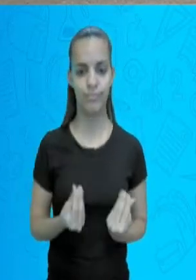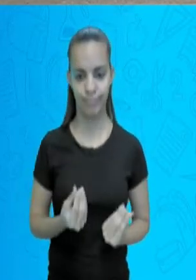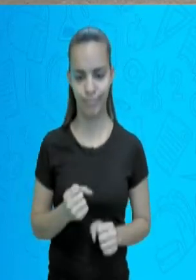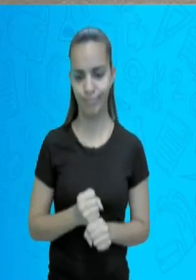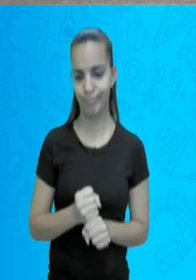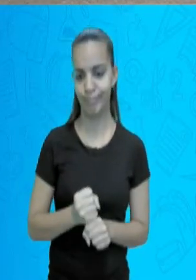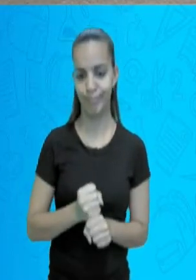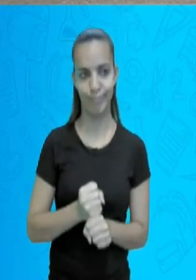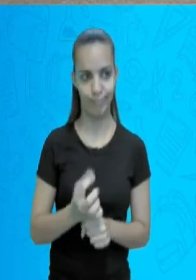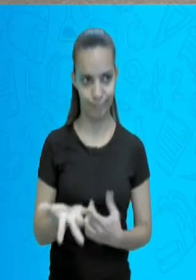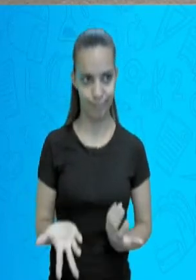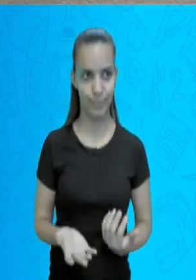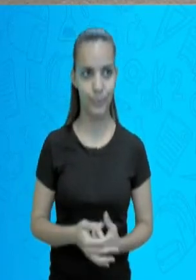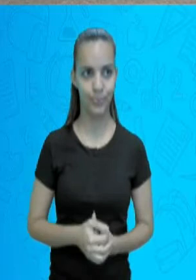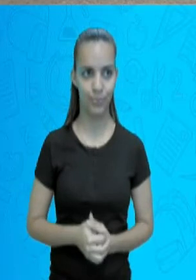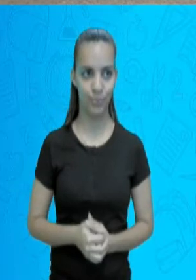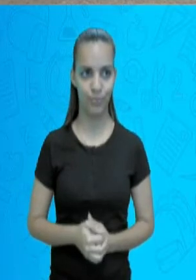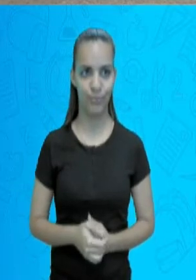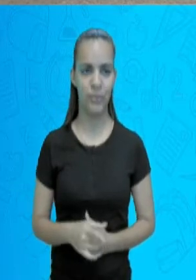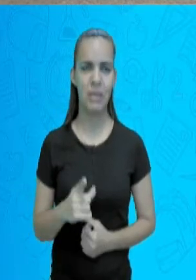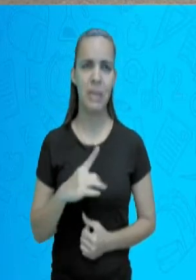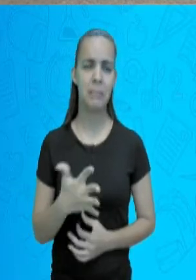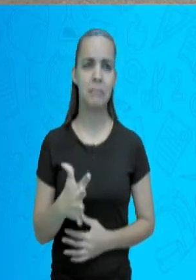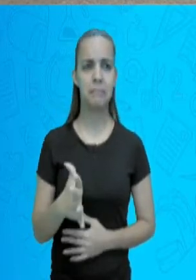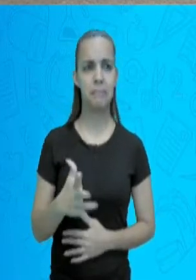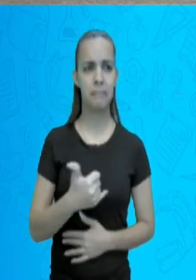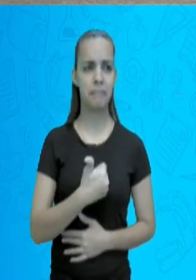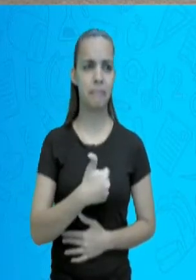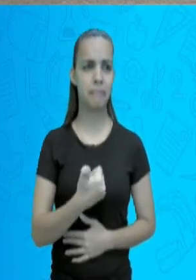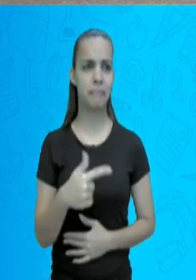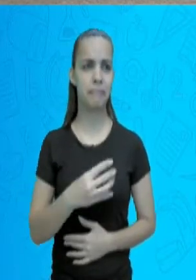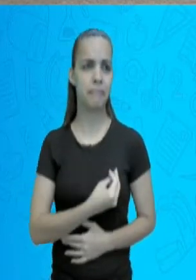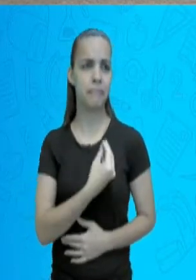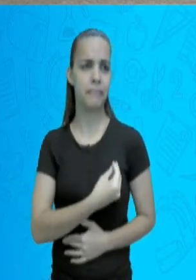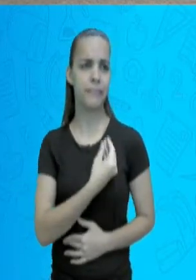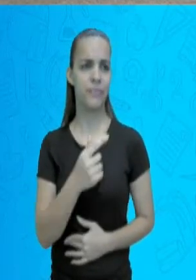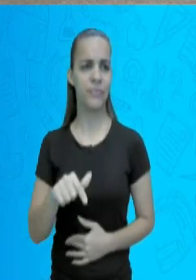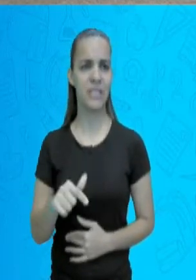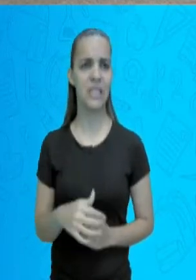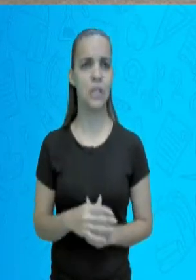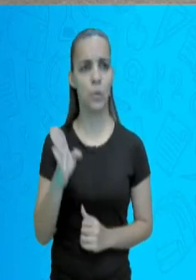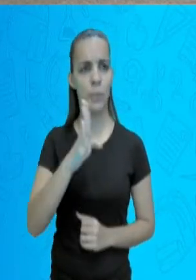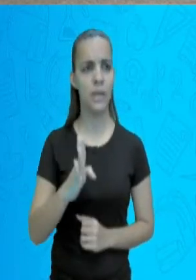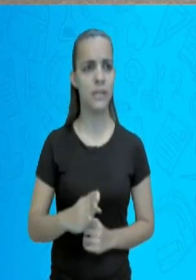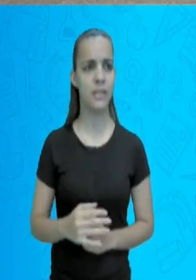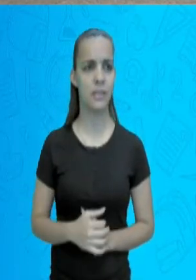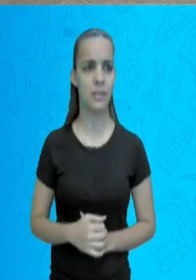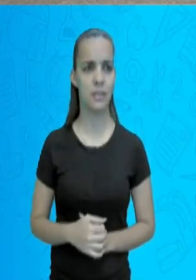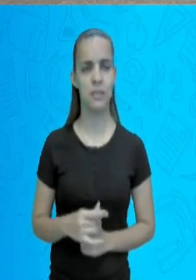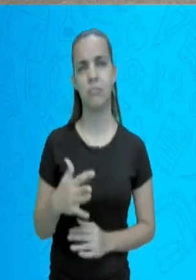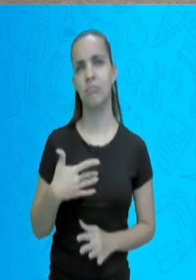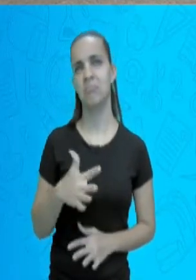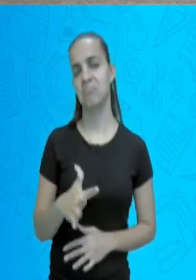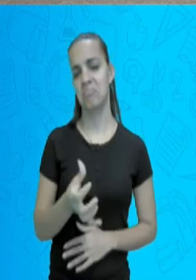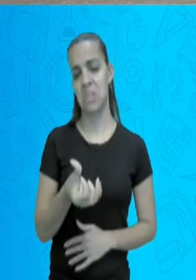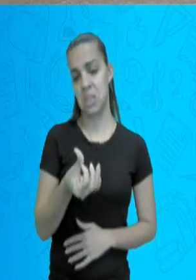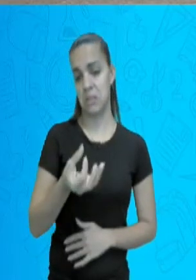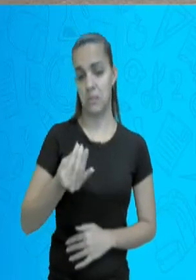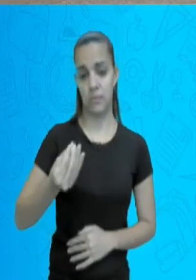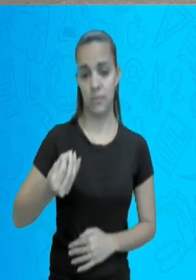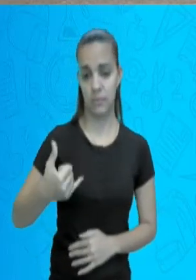70, por exemplo, a média de vida no Brasil, a expectativa era em torno de 60 anos.